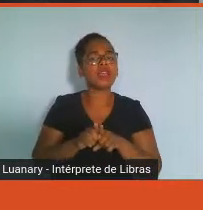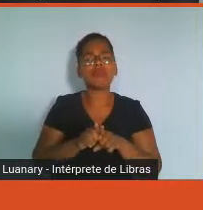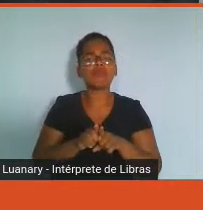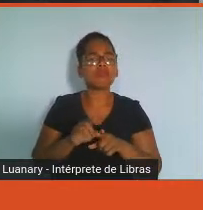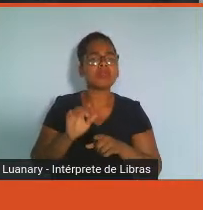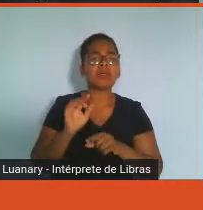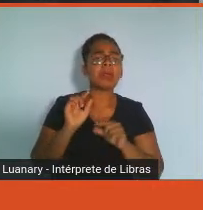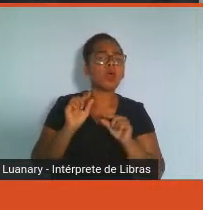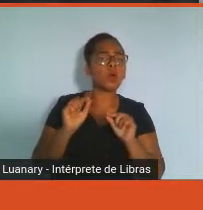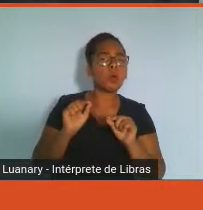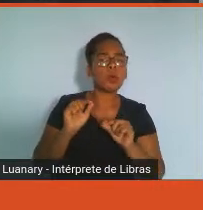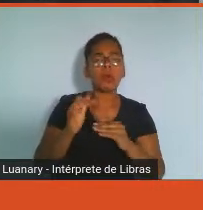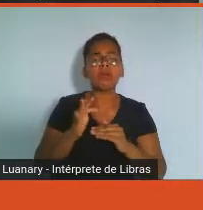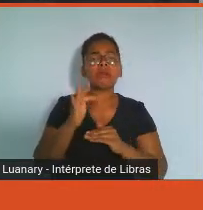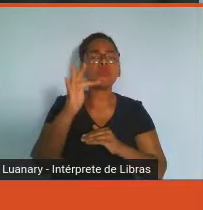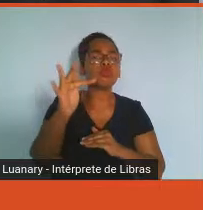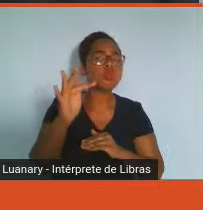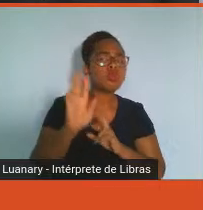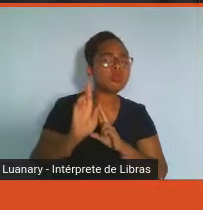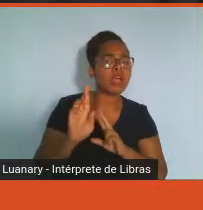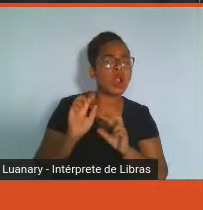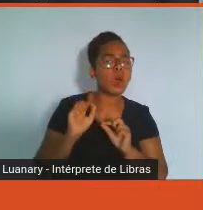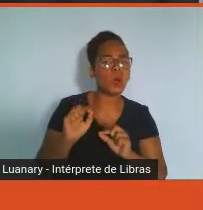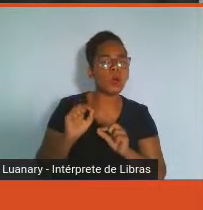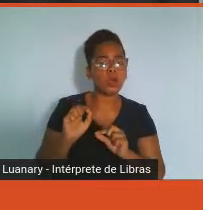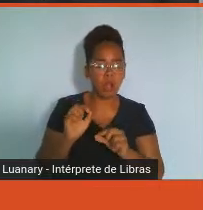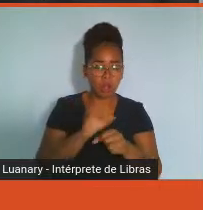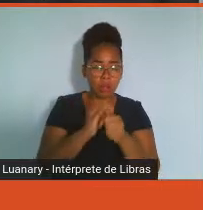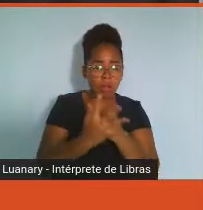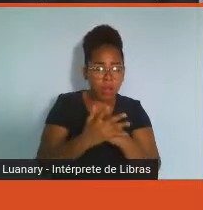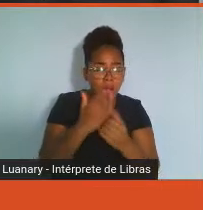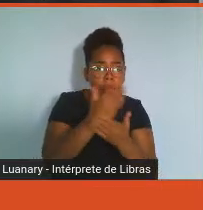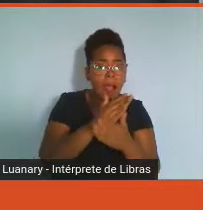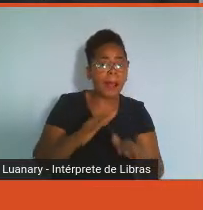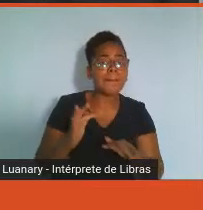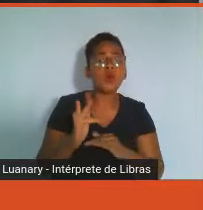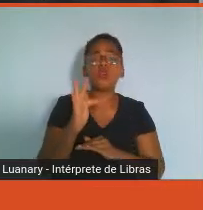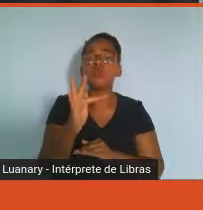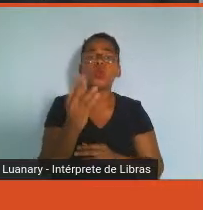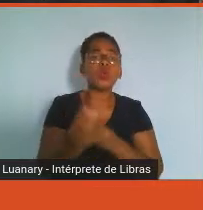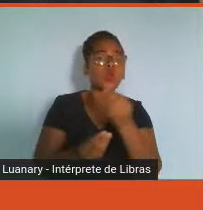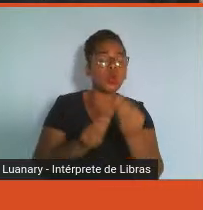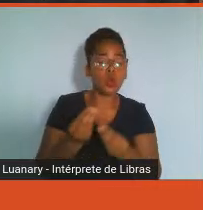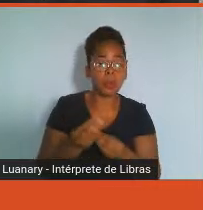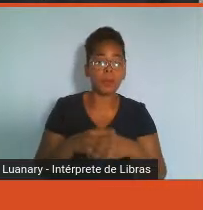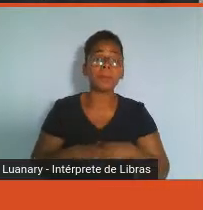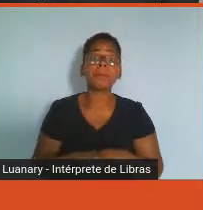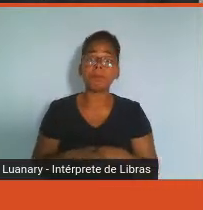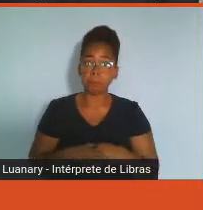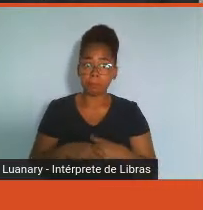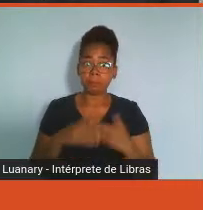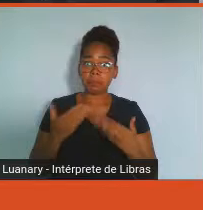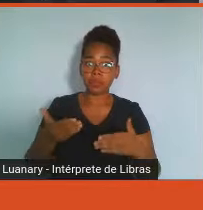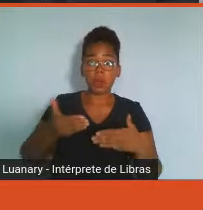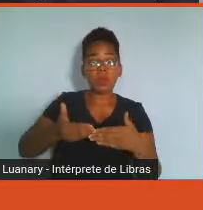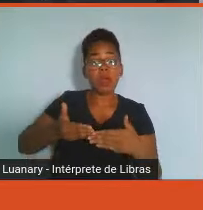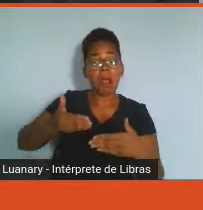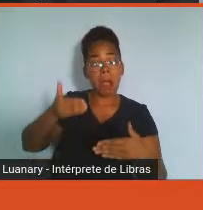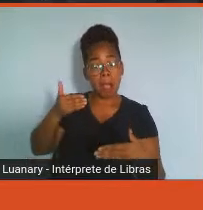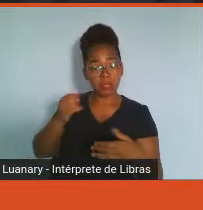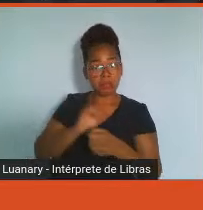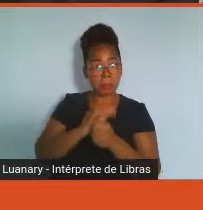Antes da pandemia, o valor atingir objetivos era relevante para 31%,